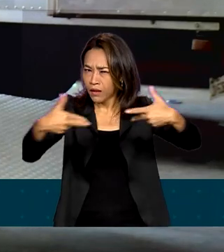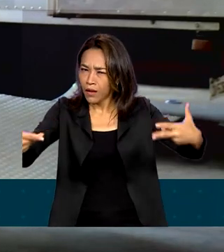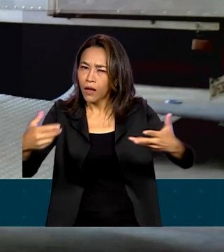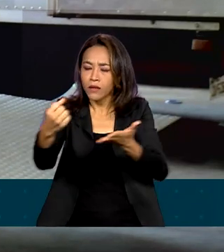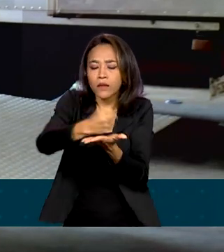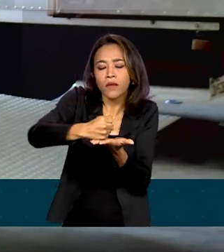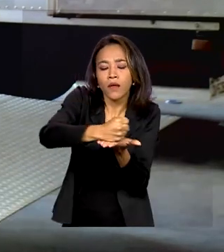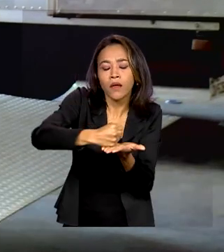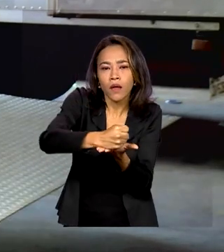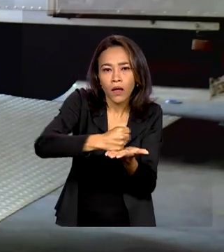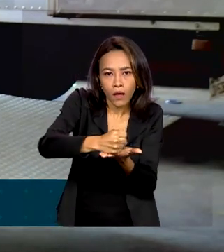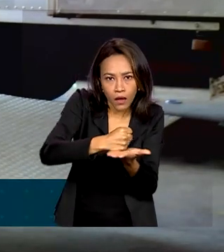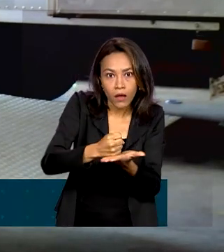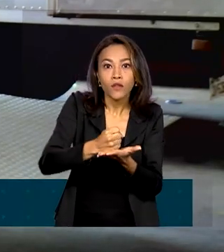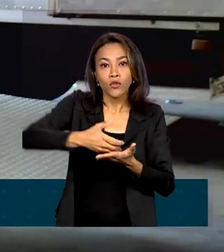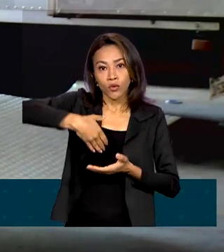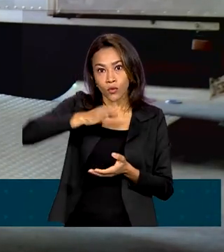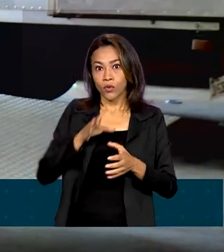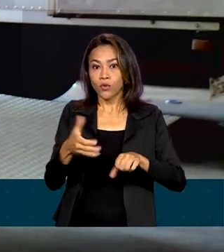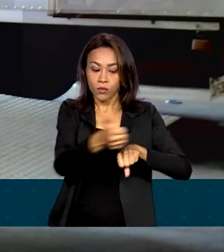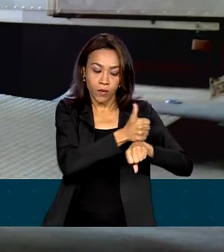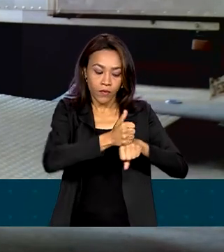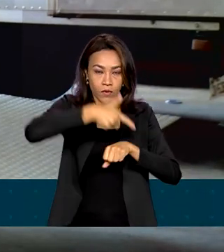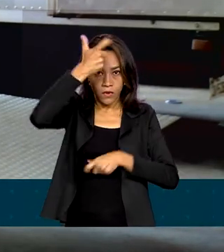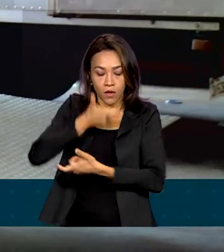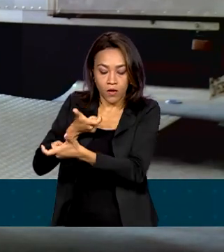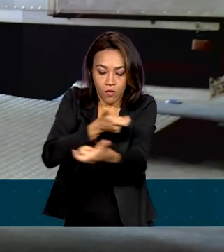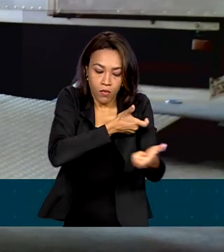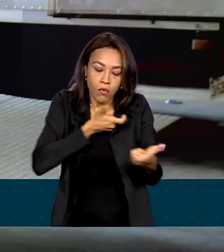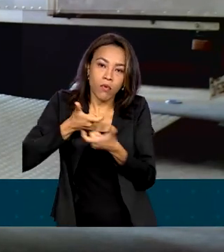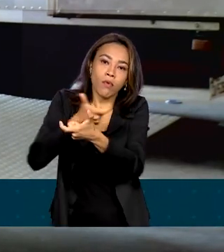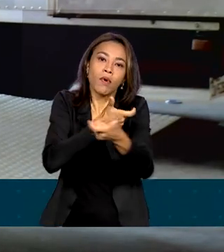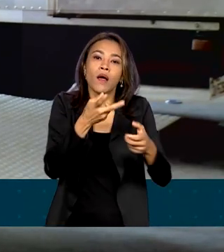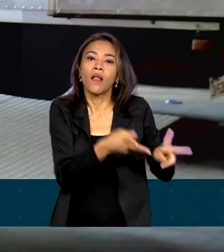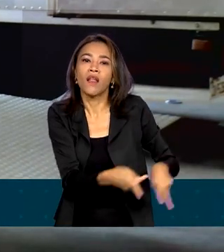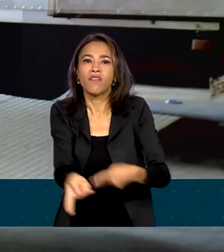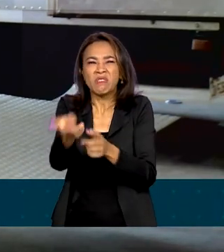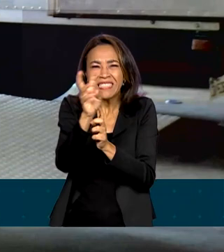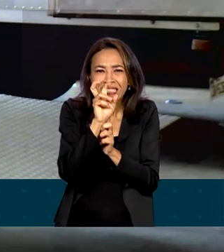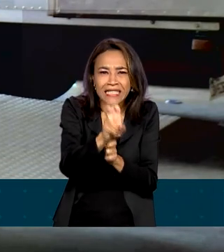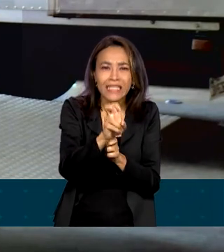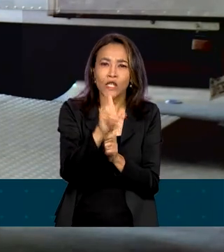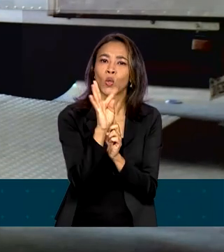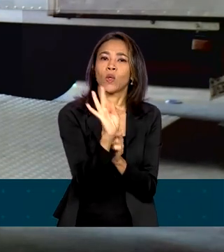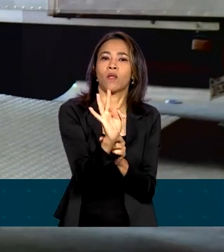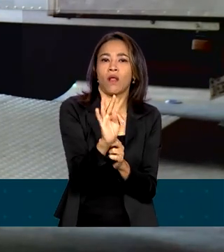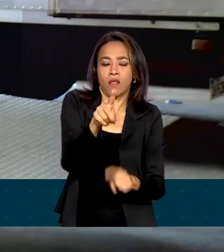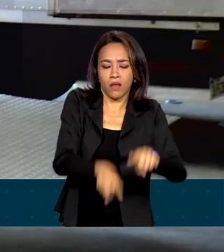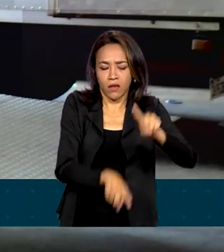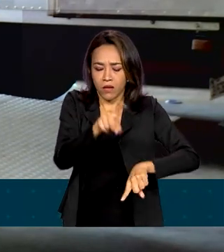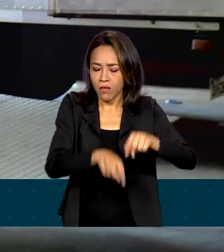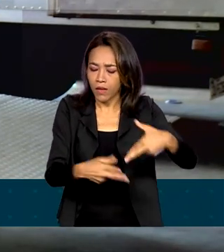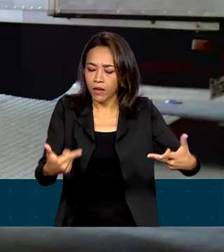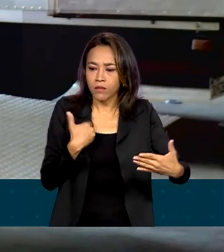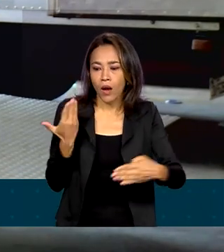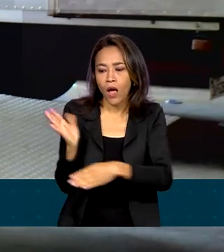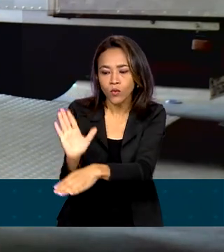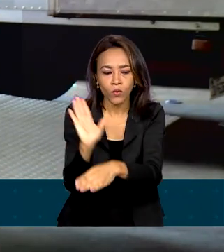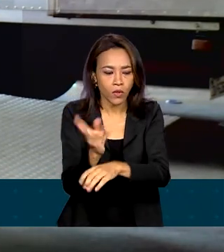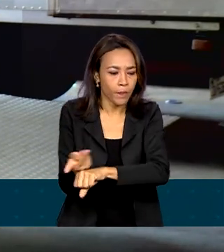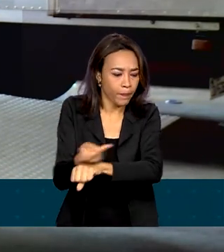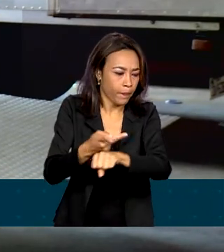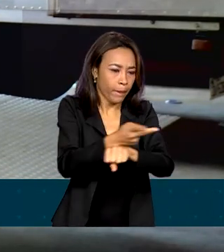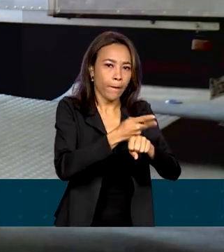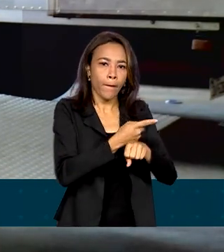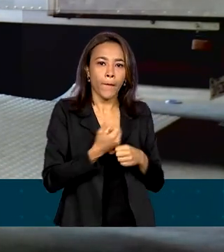médico. E o corpo de bombeiros está levando cinco toneladas de equipamentos para ajudar nas buscas e para sustentar